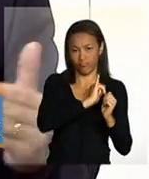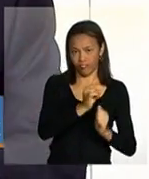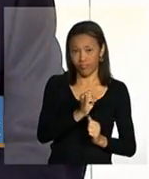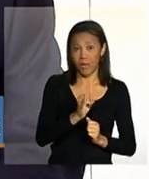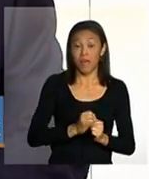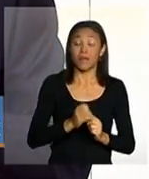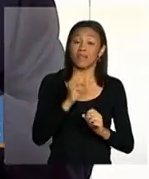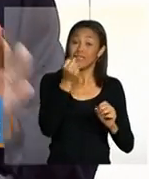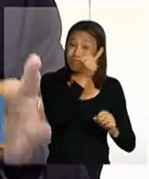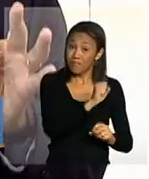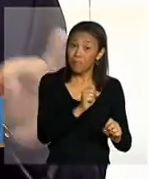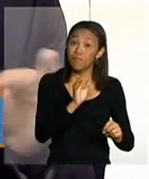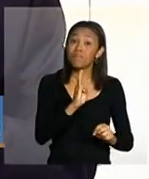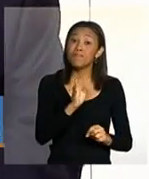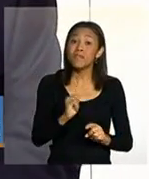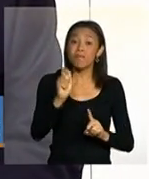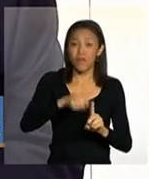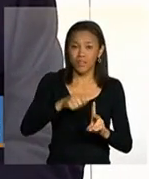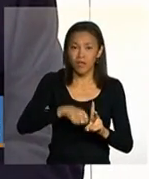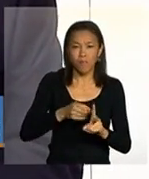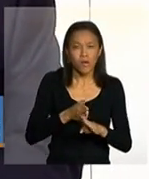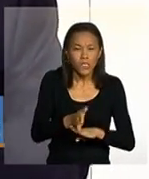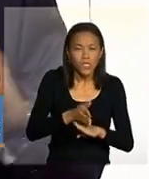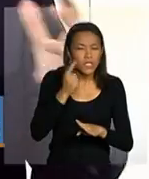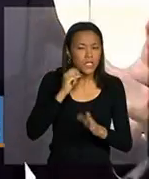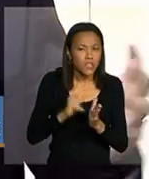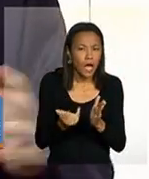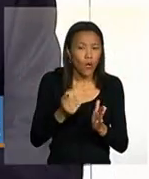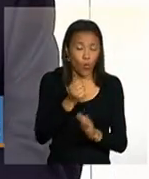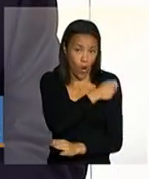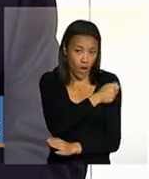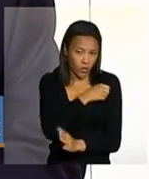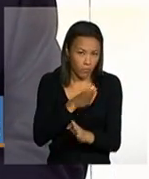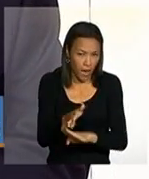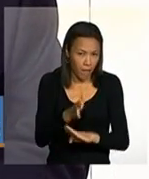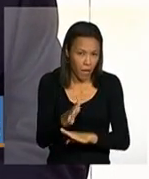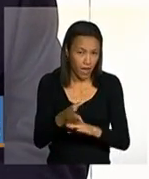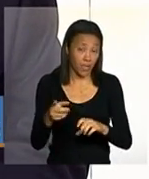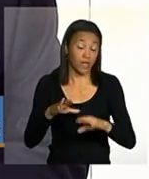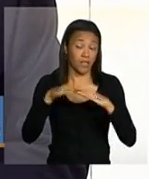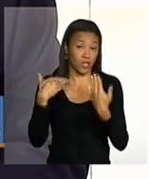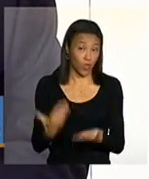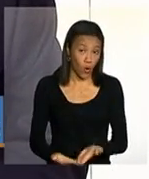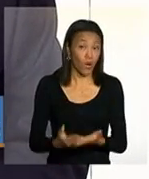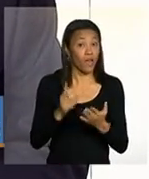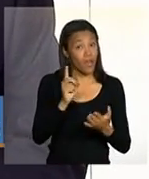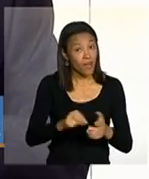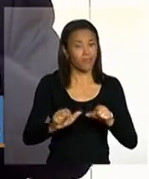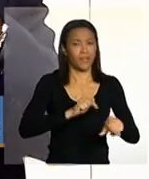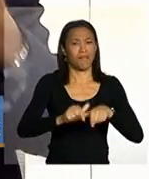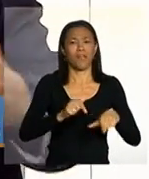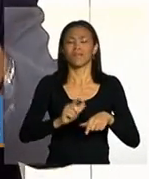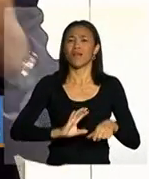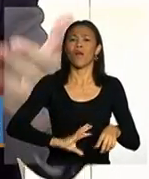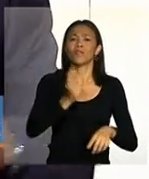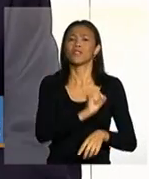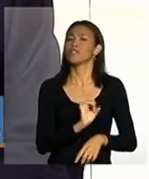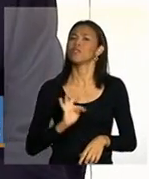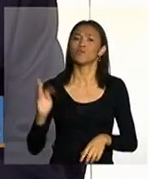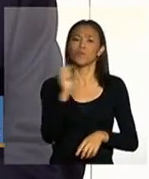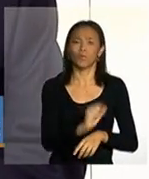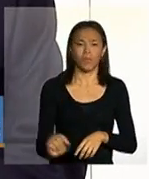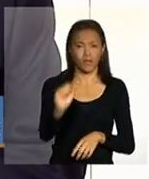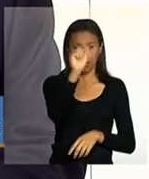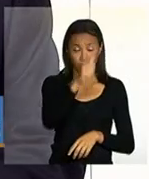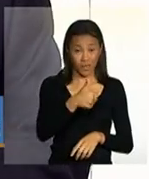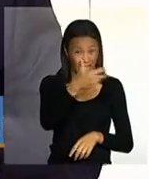bimestralmente no acompanhamento da frequência escolar. É uma grande operação em todo o Brasil que já ocorre, próximo ano nós teremos os 10